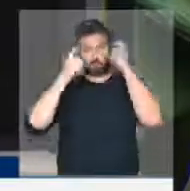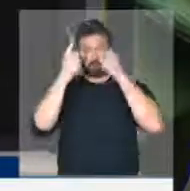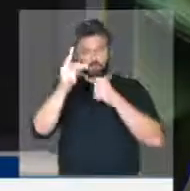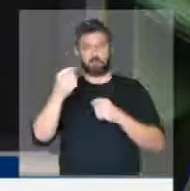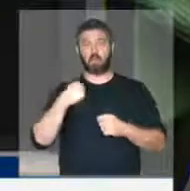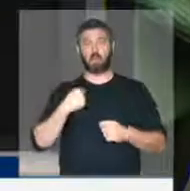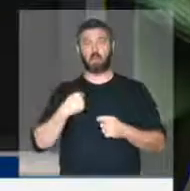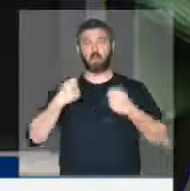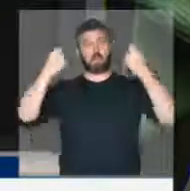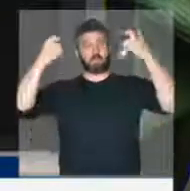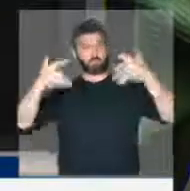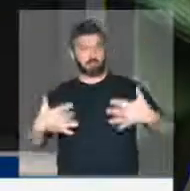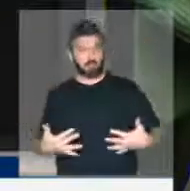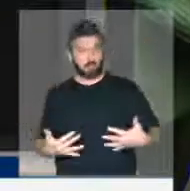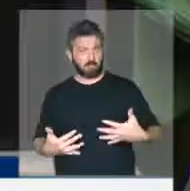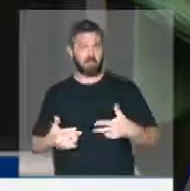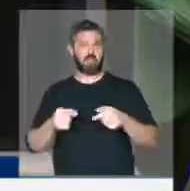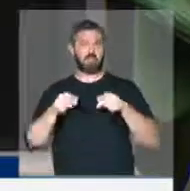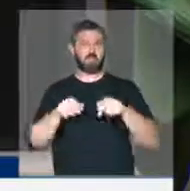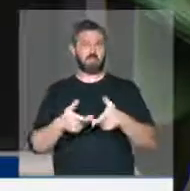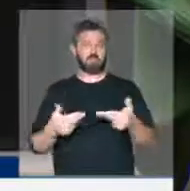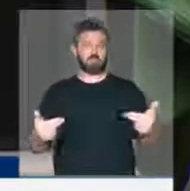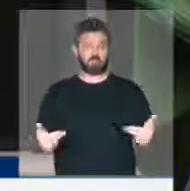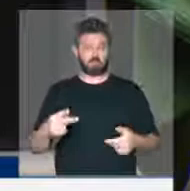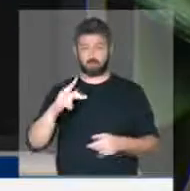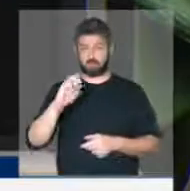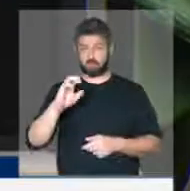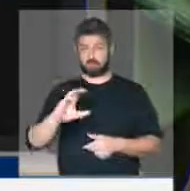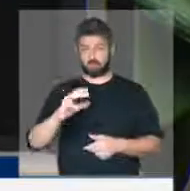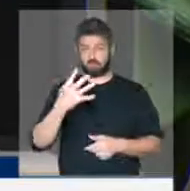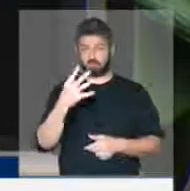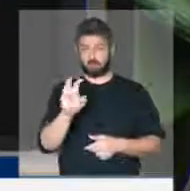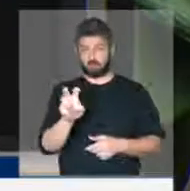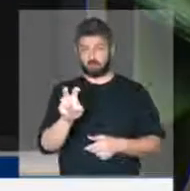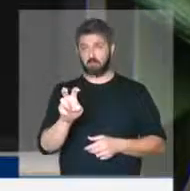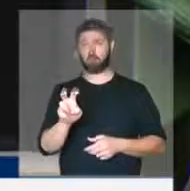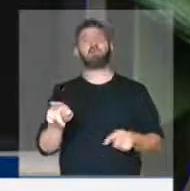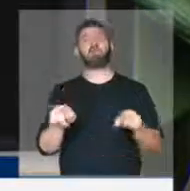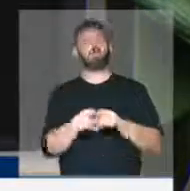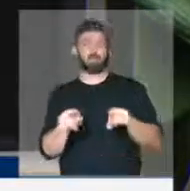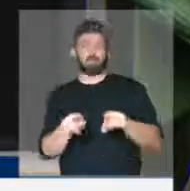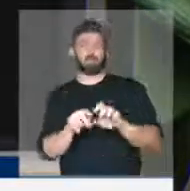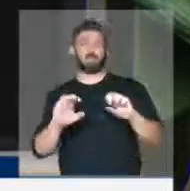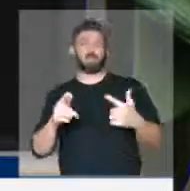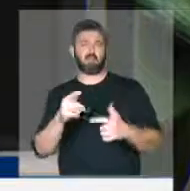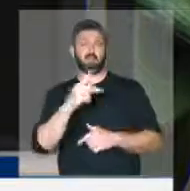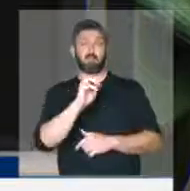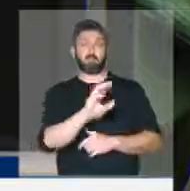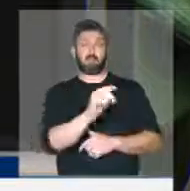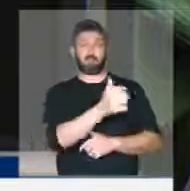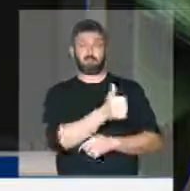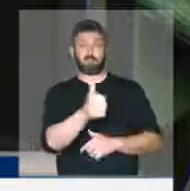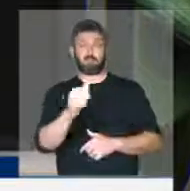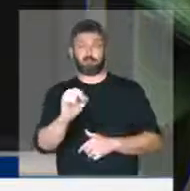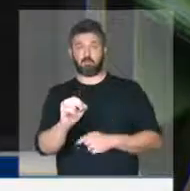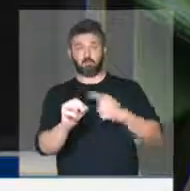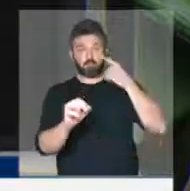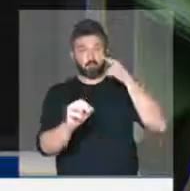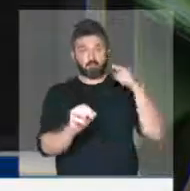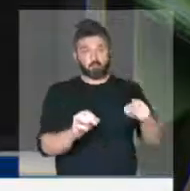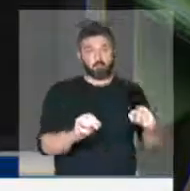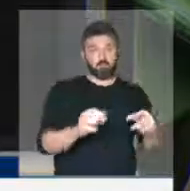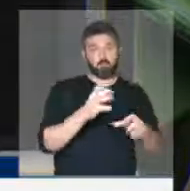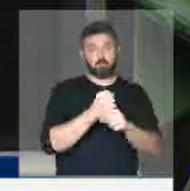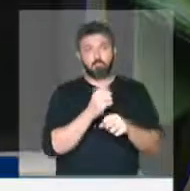fazer esclarecer essas questões que a PEC 45, e vindo também a PEC 110, que eles possam